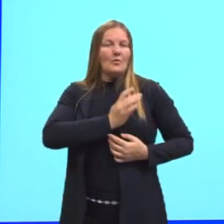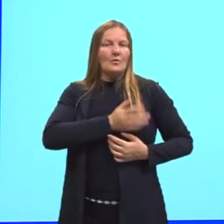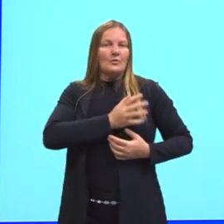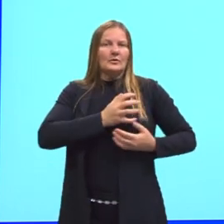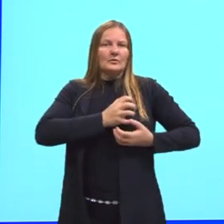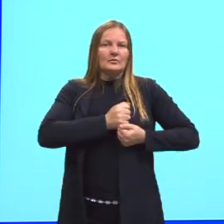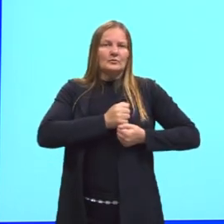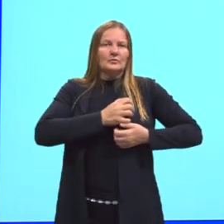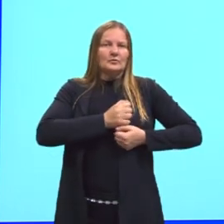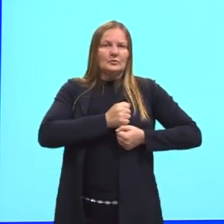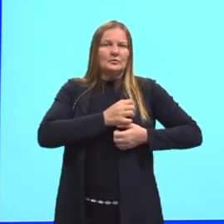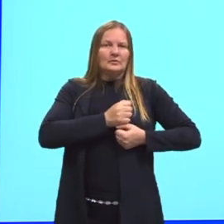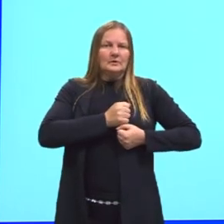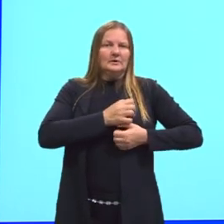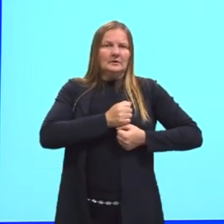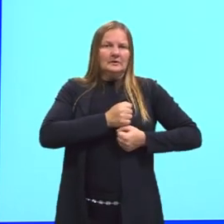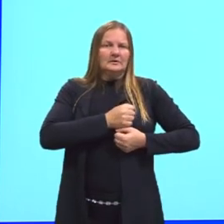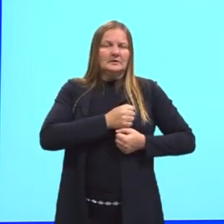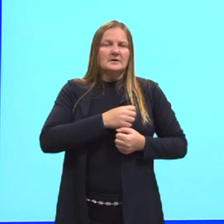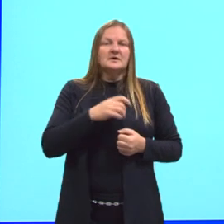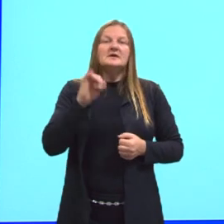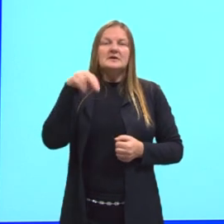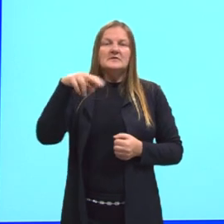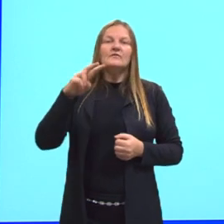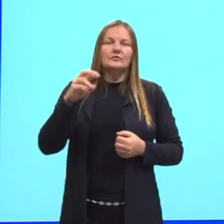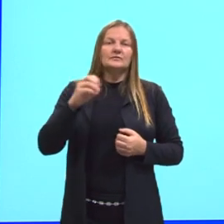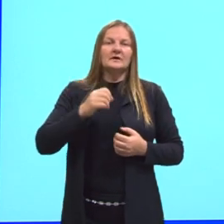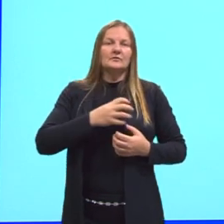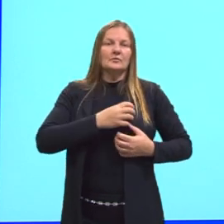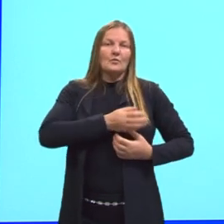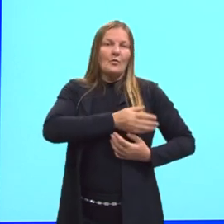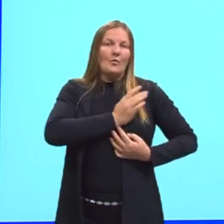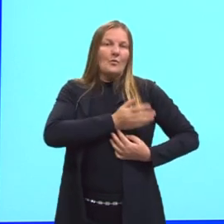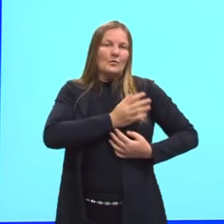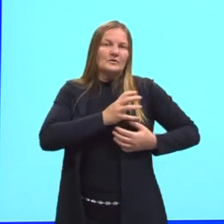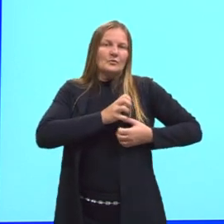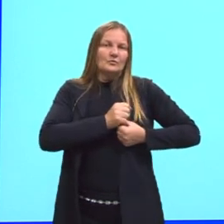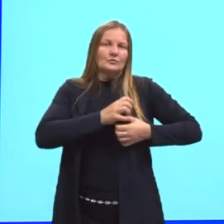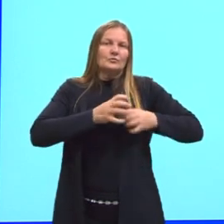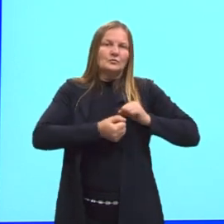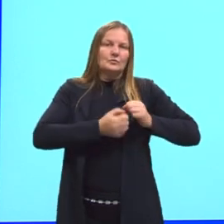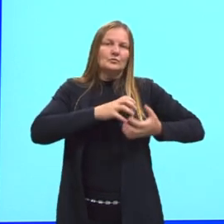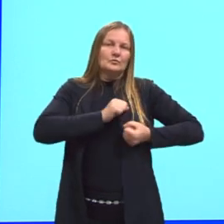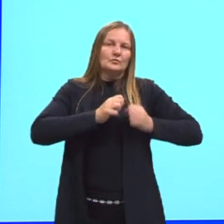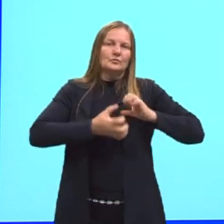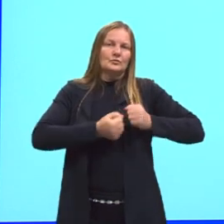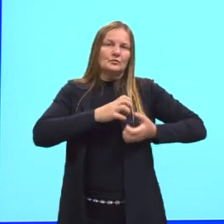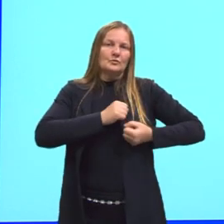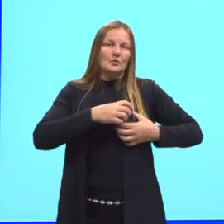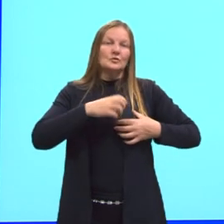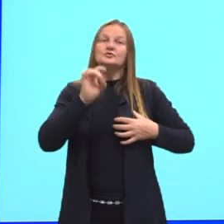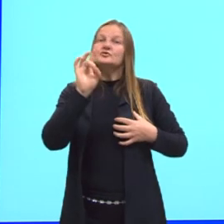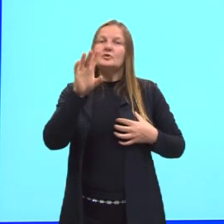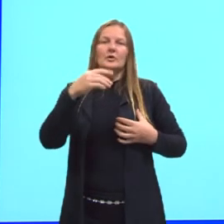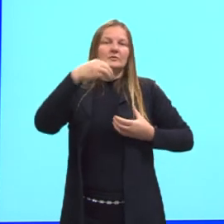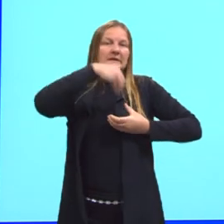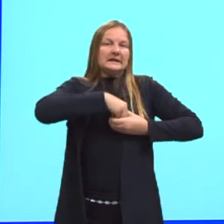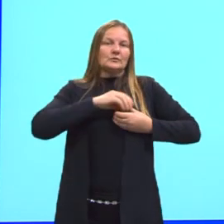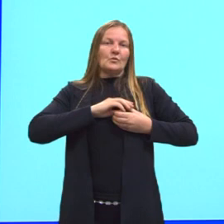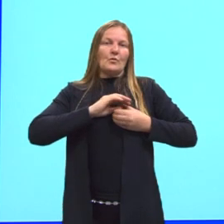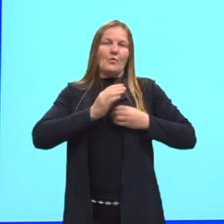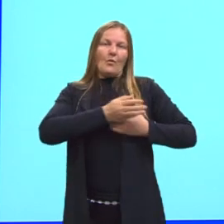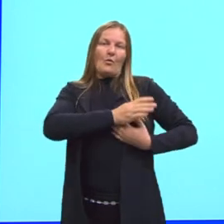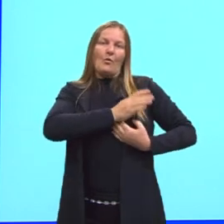atua na contração involuntária, só que ele constitui o tecido cardíaco, que é a do